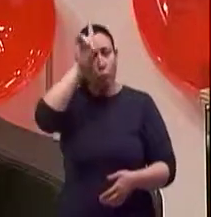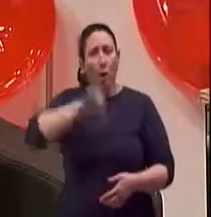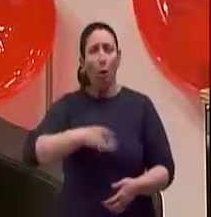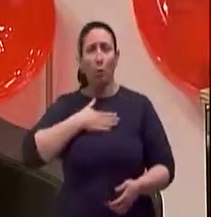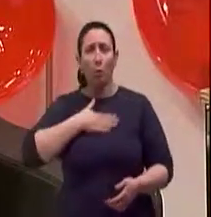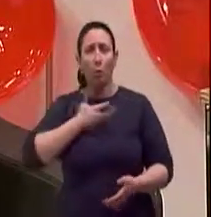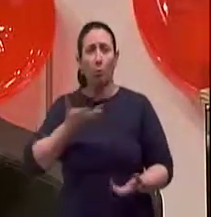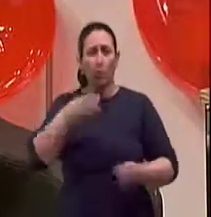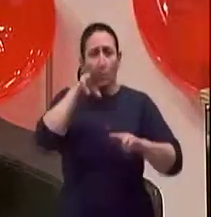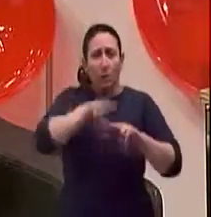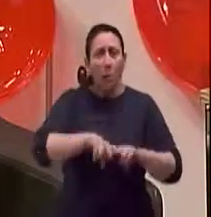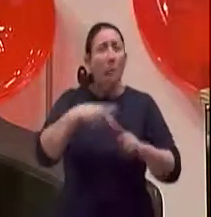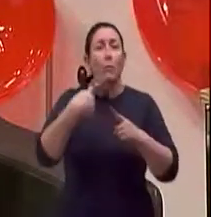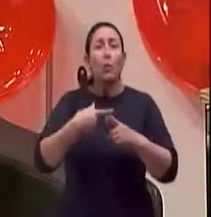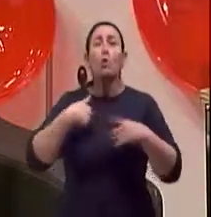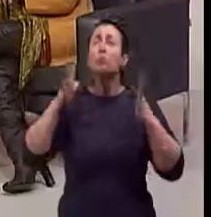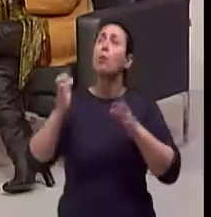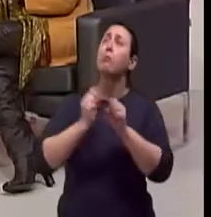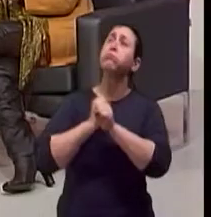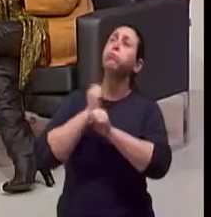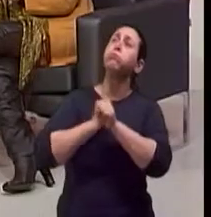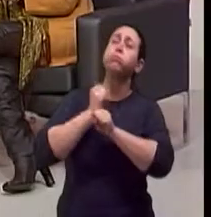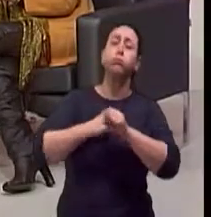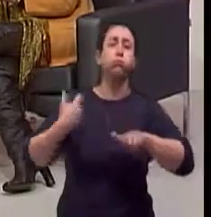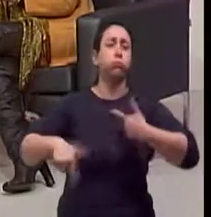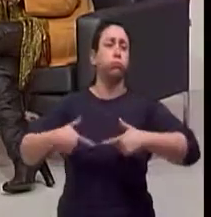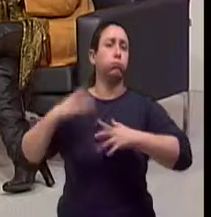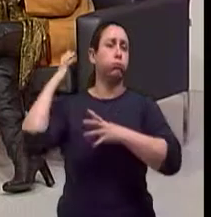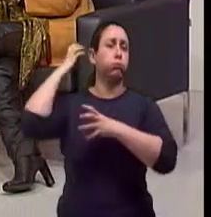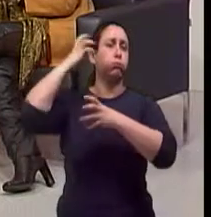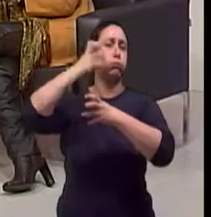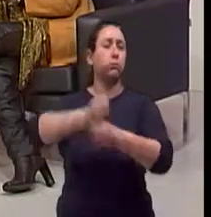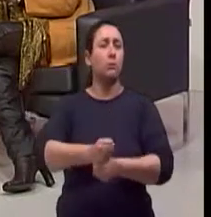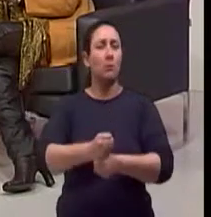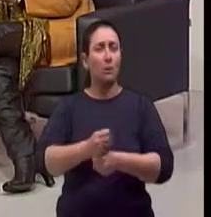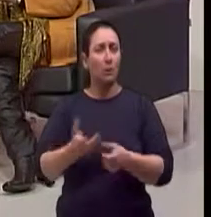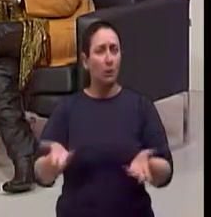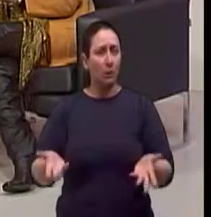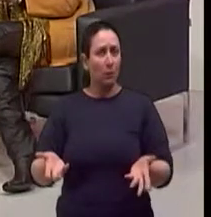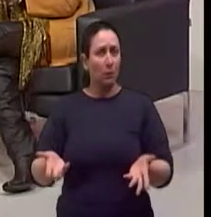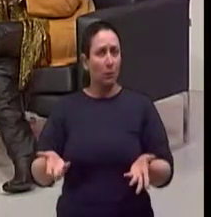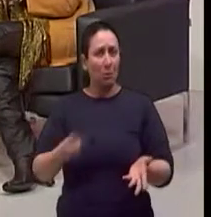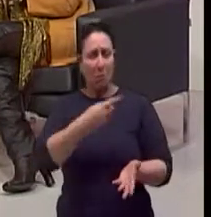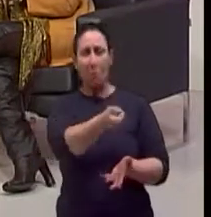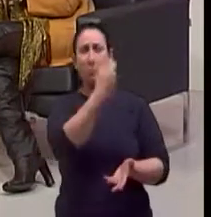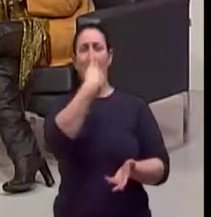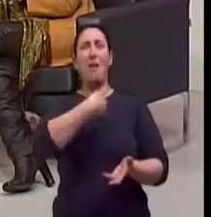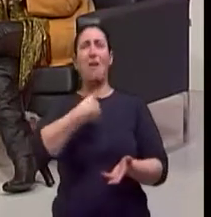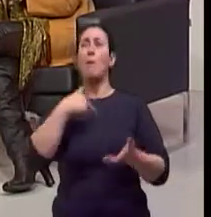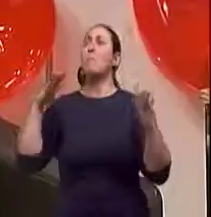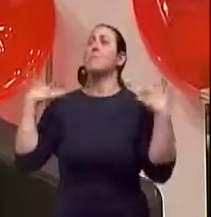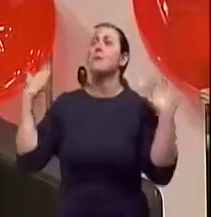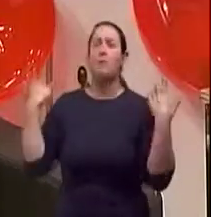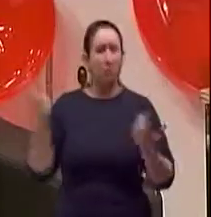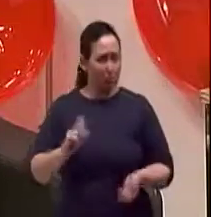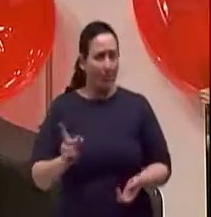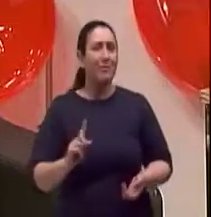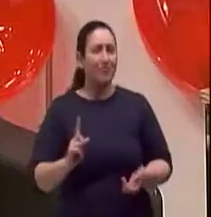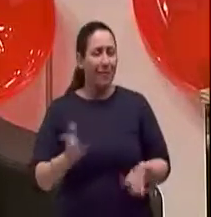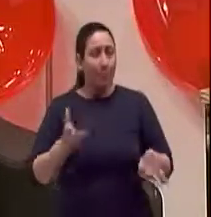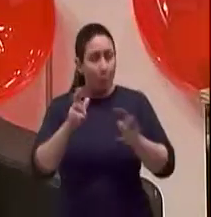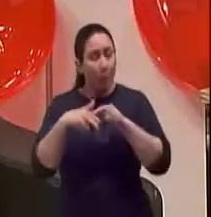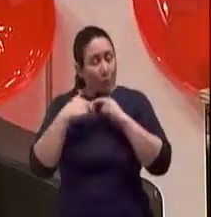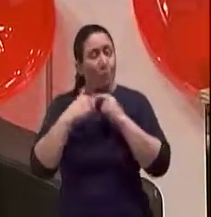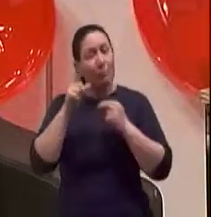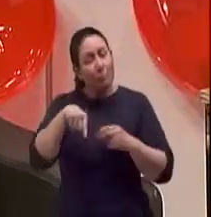Claro. Porque eu já trabalhei 30 Quem é disse que aquele idoso não trabalhou o dia inteiro também? Quem é que disse? Então, a gente tem um pré-julgamento de que qualquer pessoa